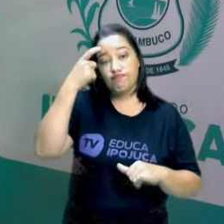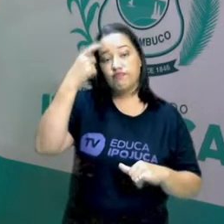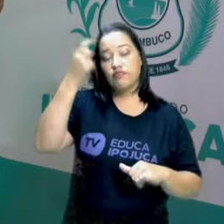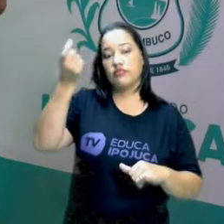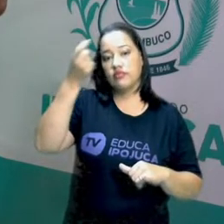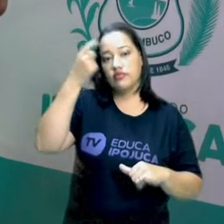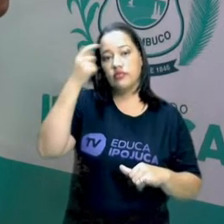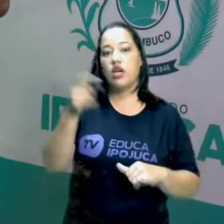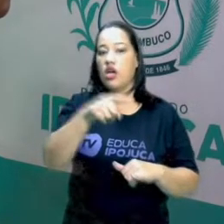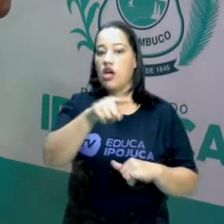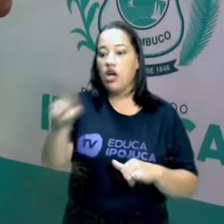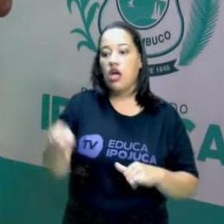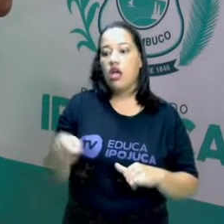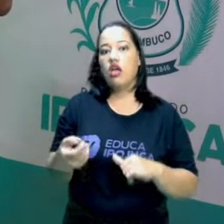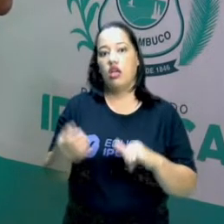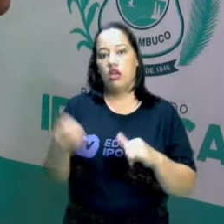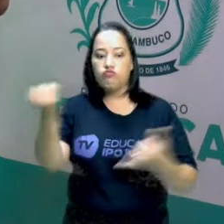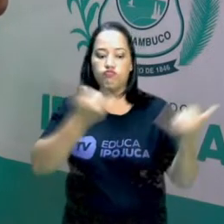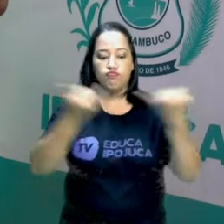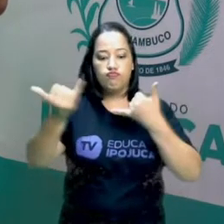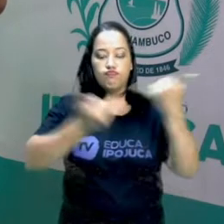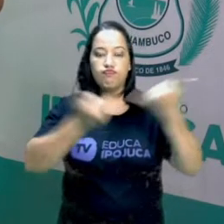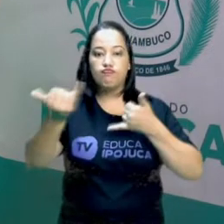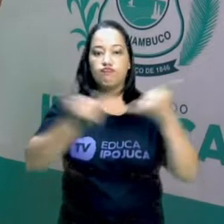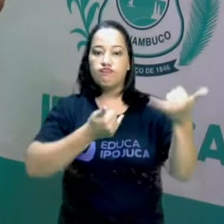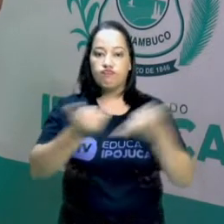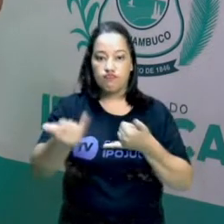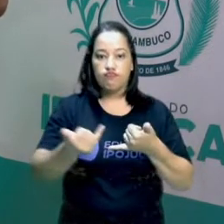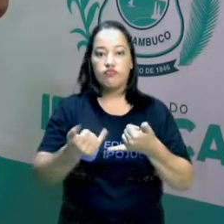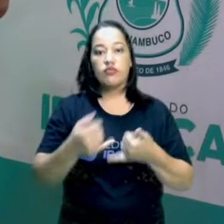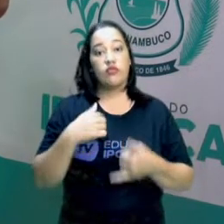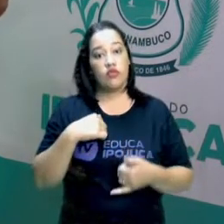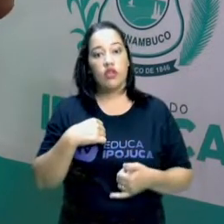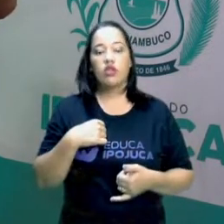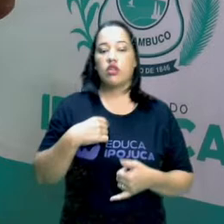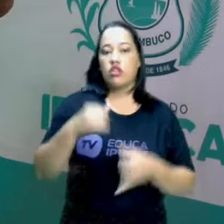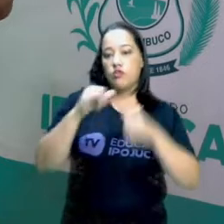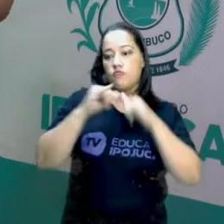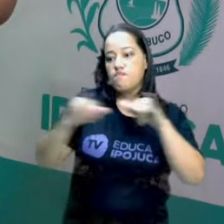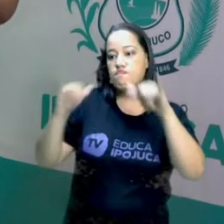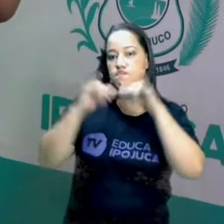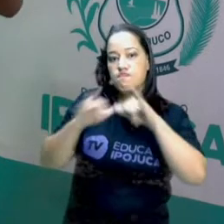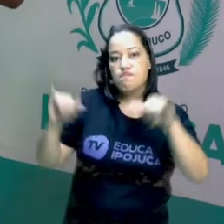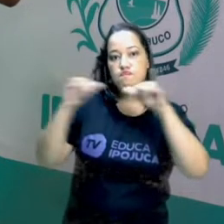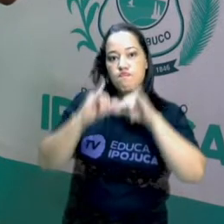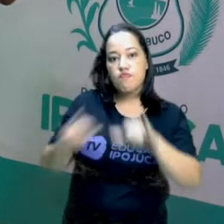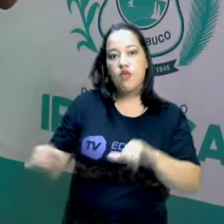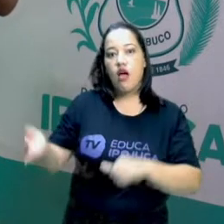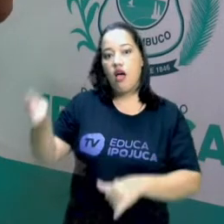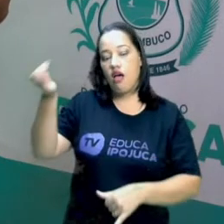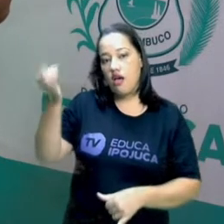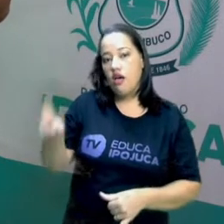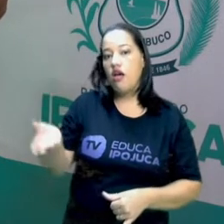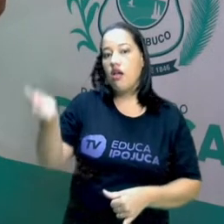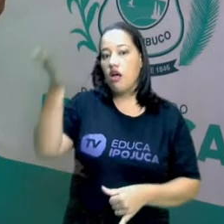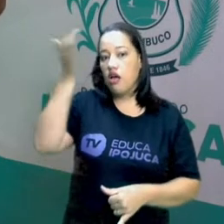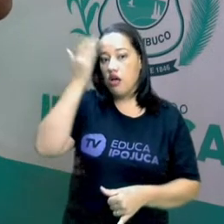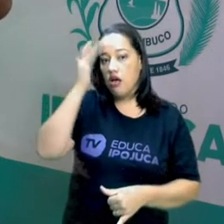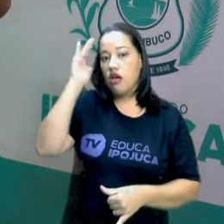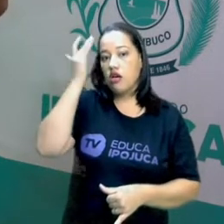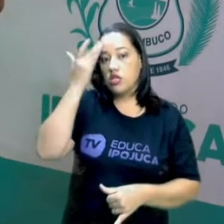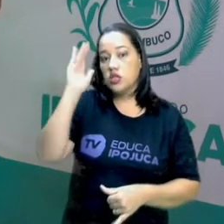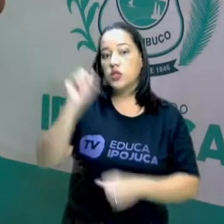para várias pessoas. E no processo de conscientização, é levar informação para que as pessoas entendam